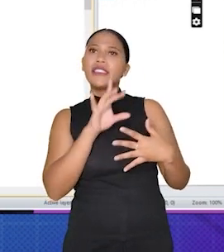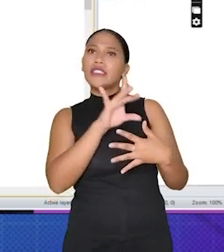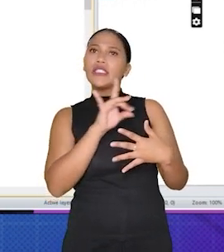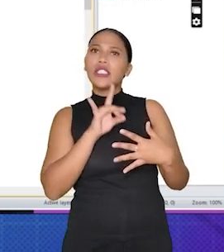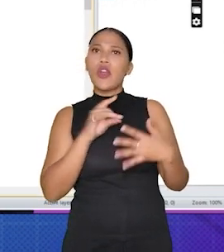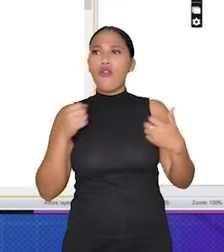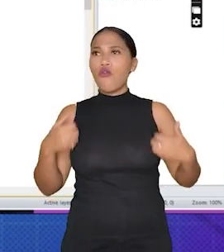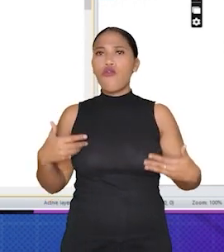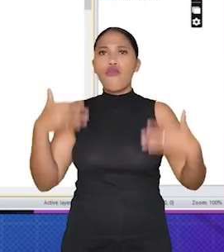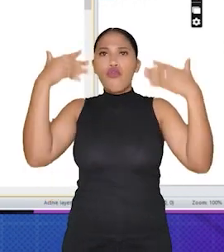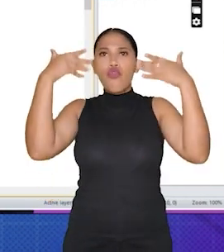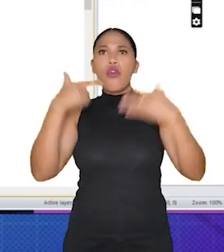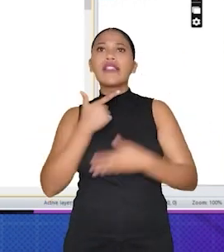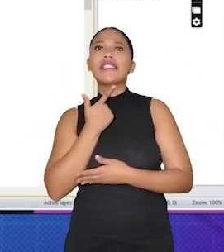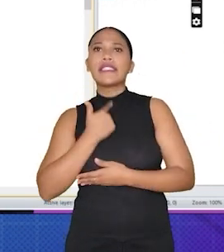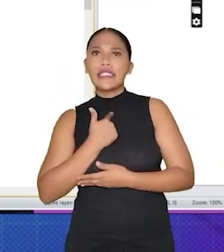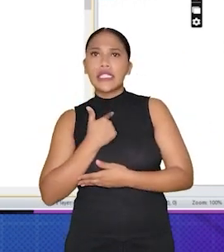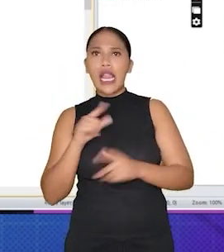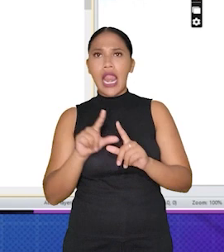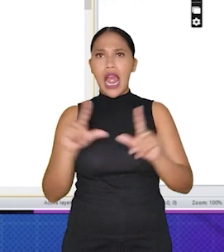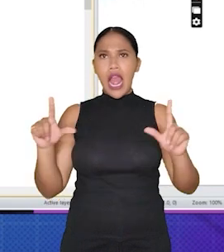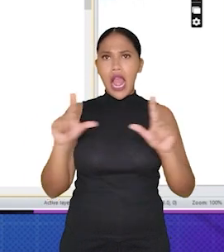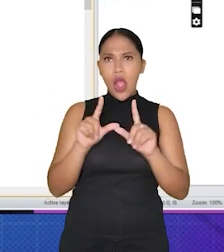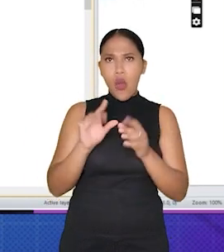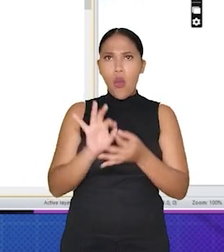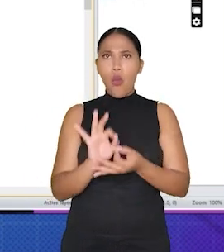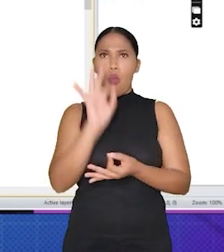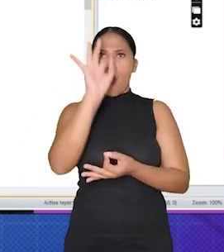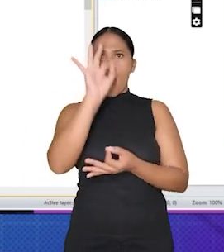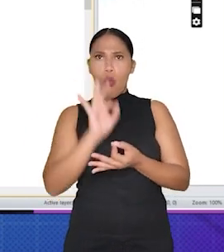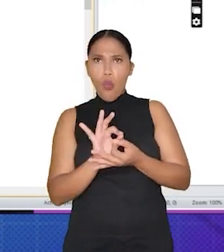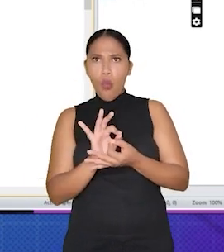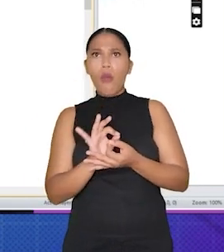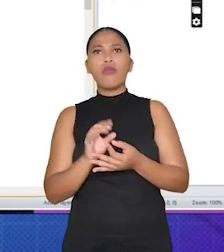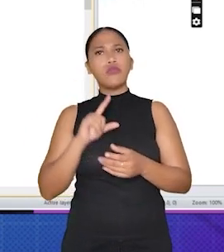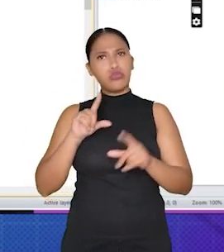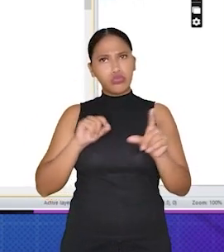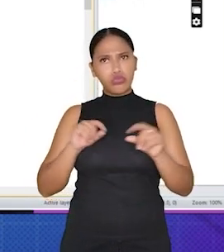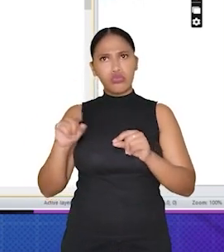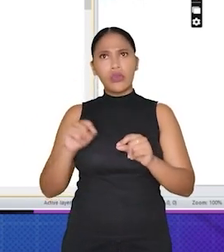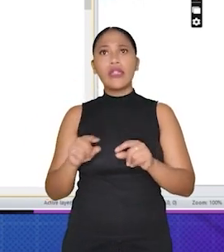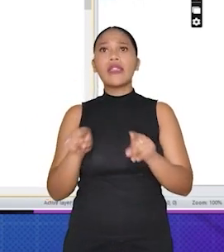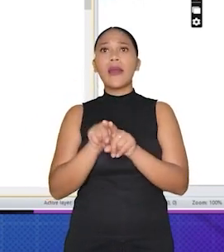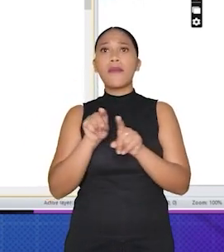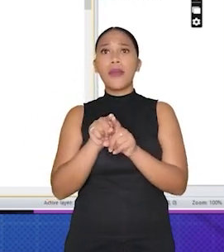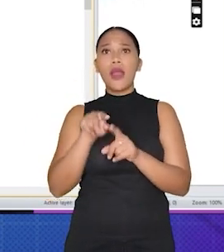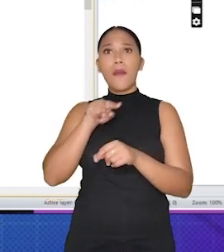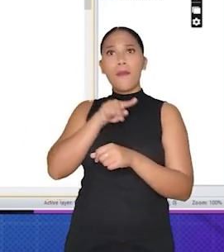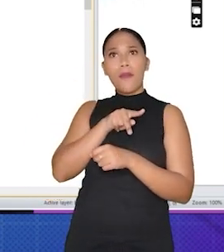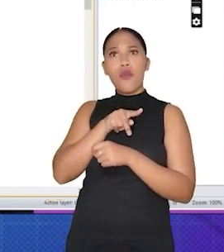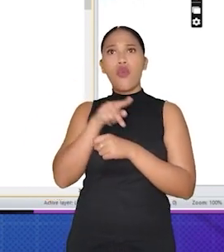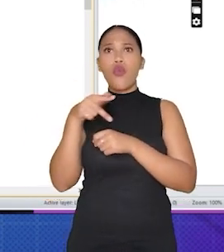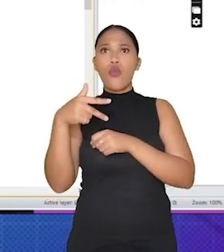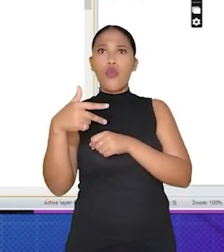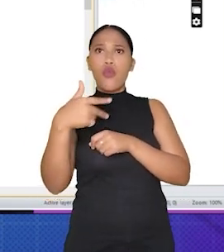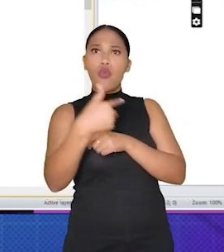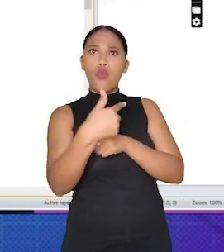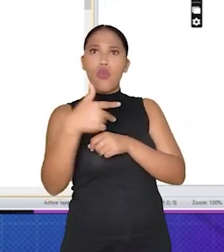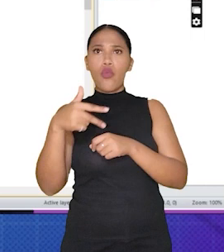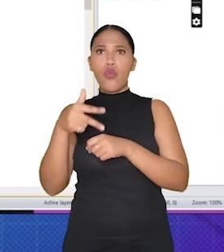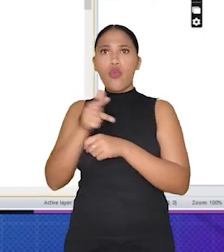propriedades de fundo conforme desejado, como a largura e a altura em Tamanho, e a posição em Posição.